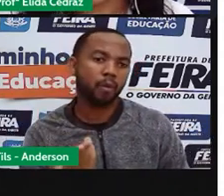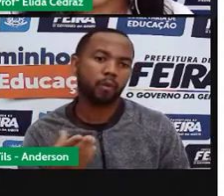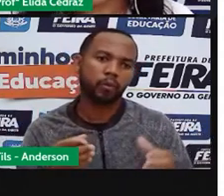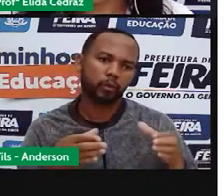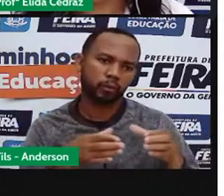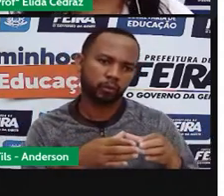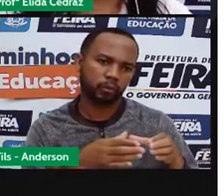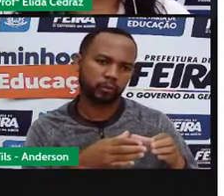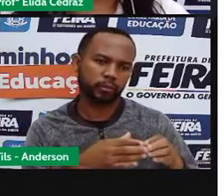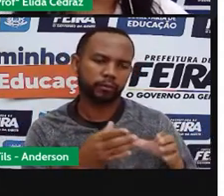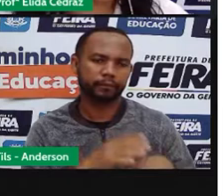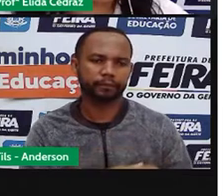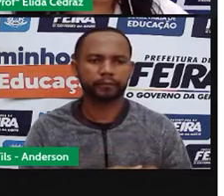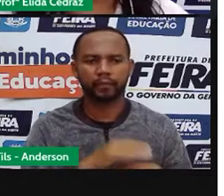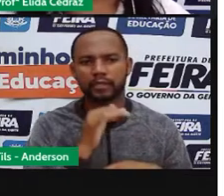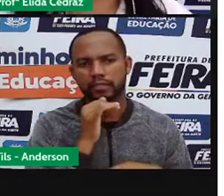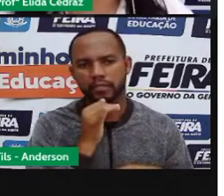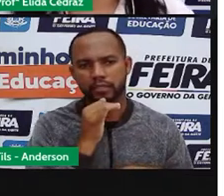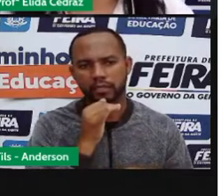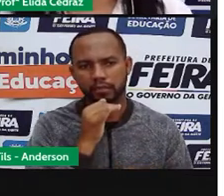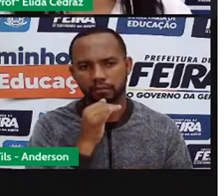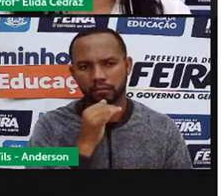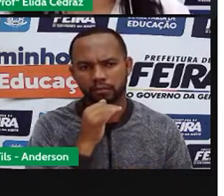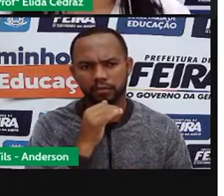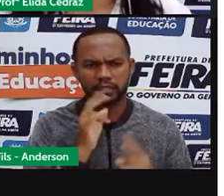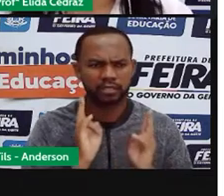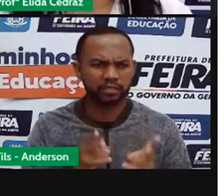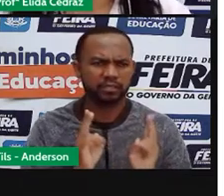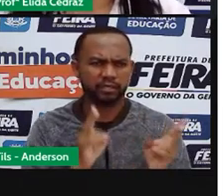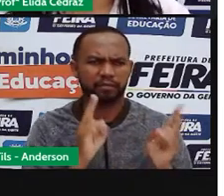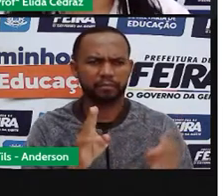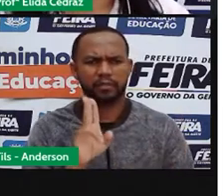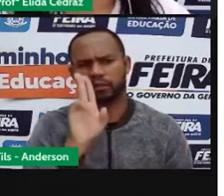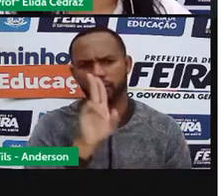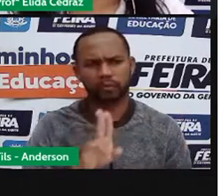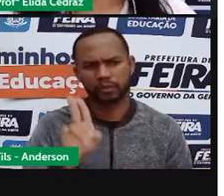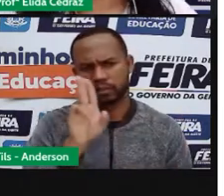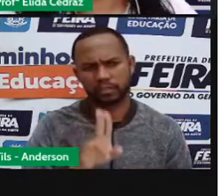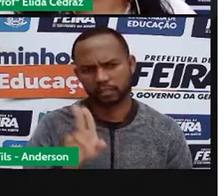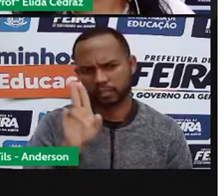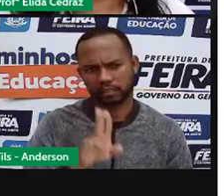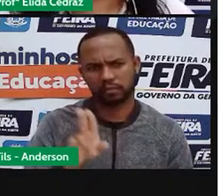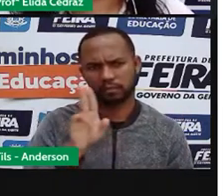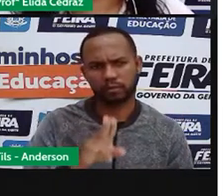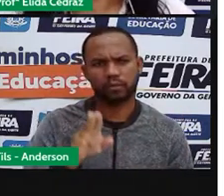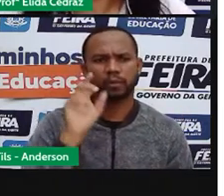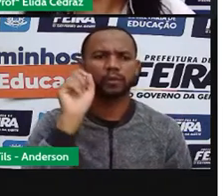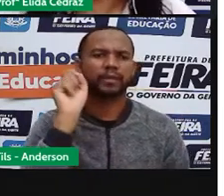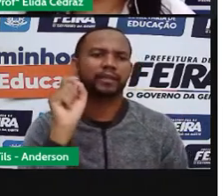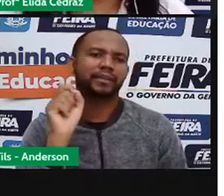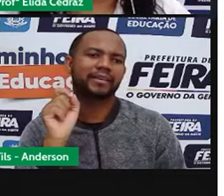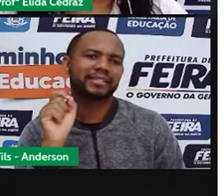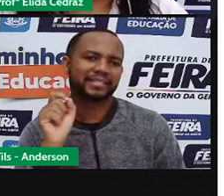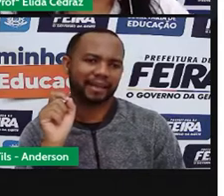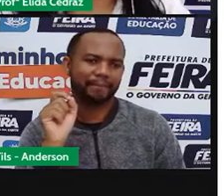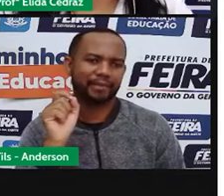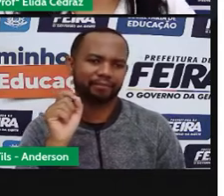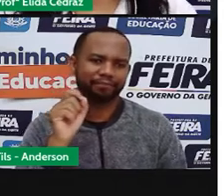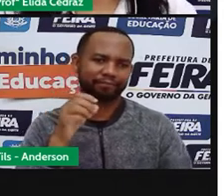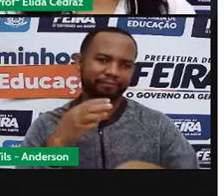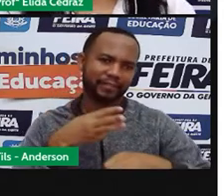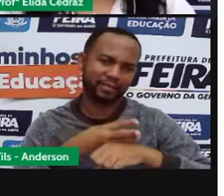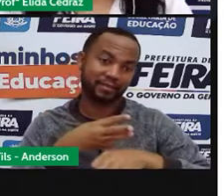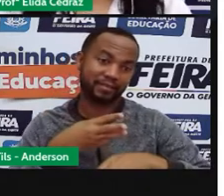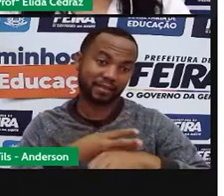Um exemplo, e que nós costumamos usar muito nos dias atuais, o WhatsApp. O WhatsApp